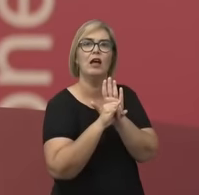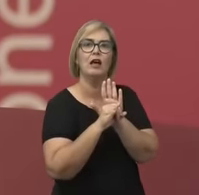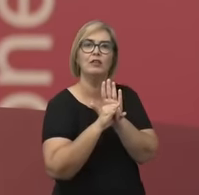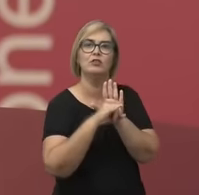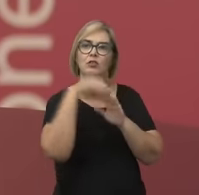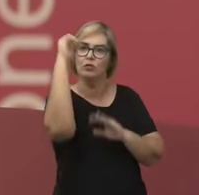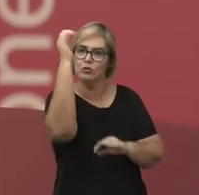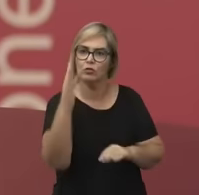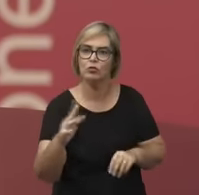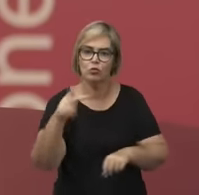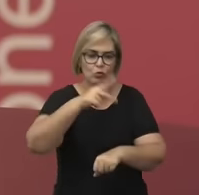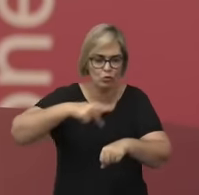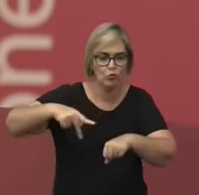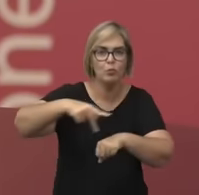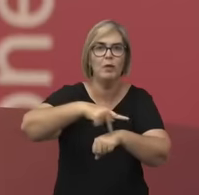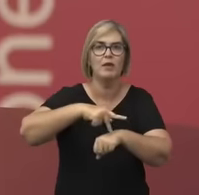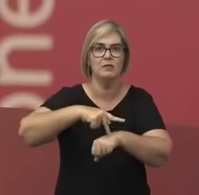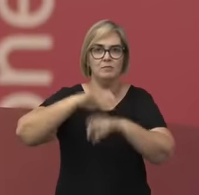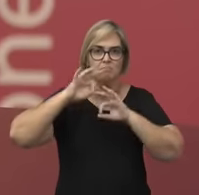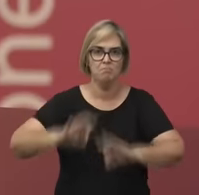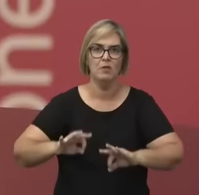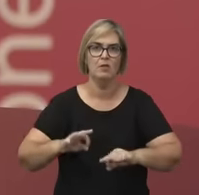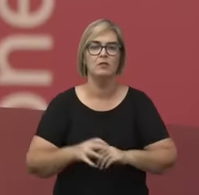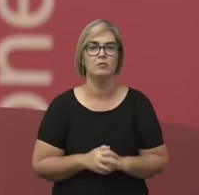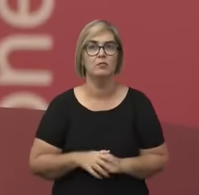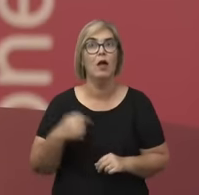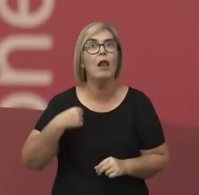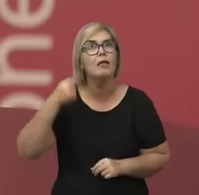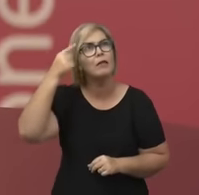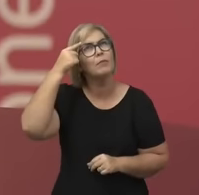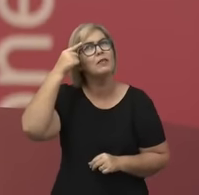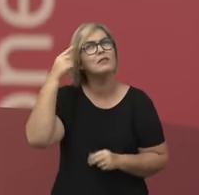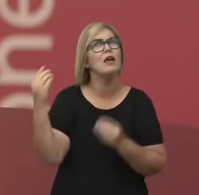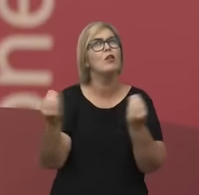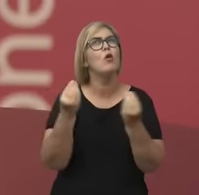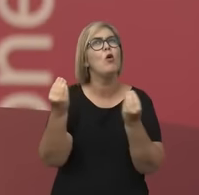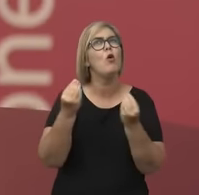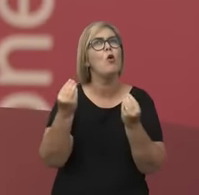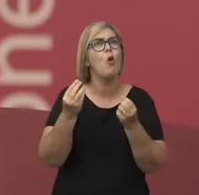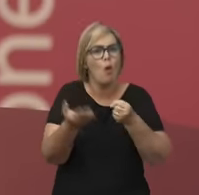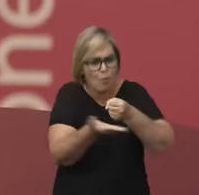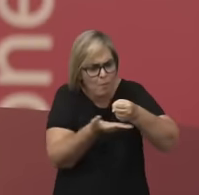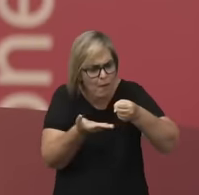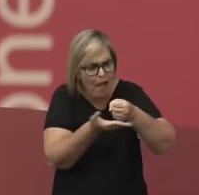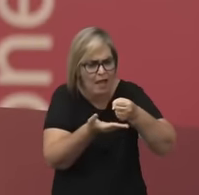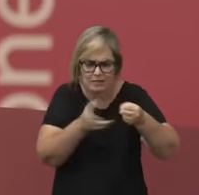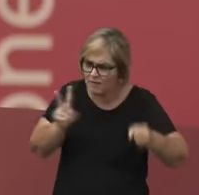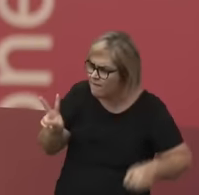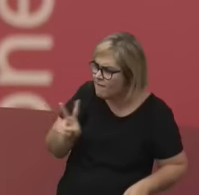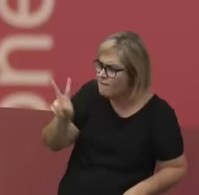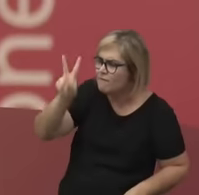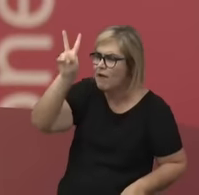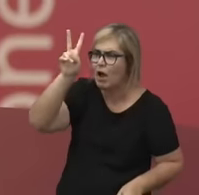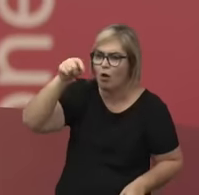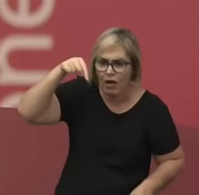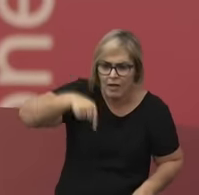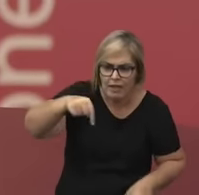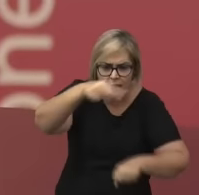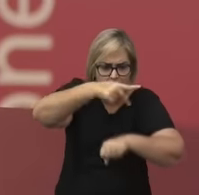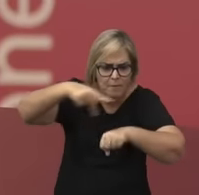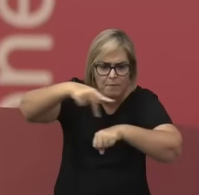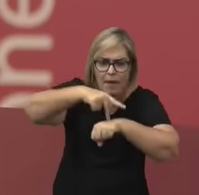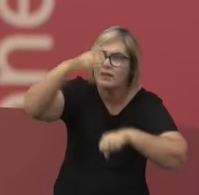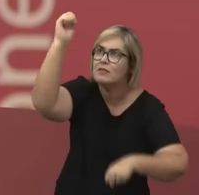da construção de um Brasil-nação. Então, ela está pensando quais as bases, quais os valores que vão sustentar